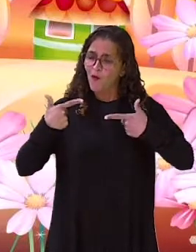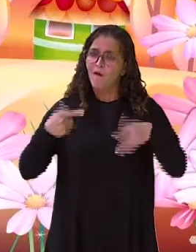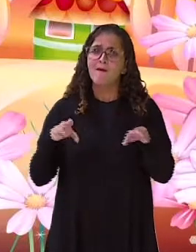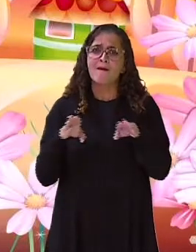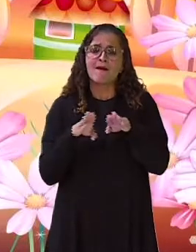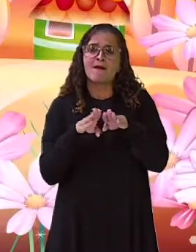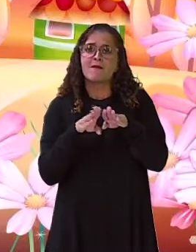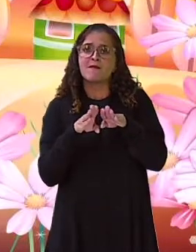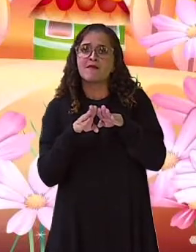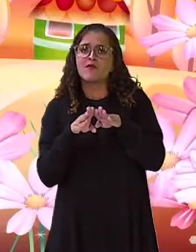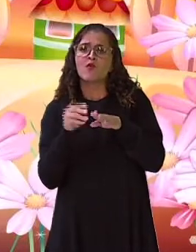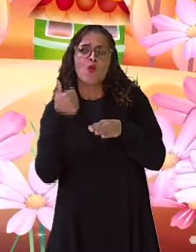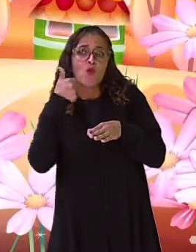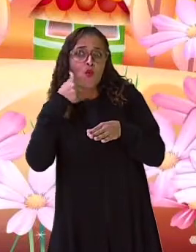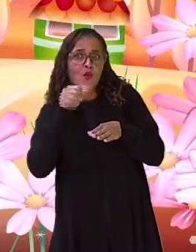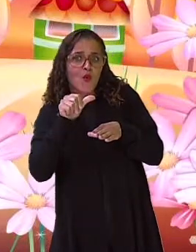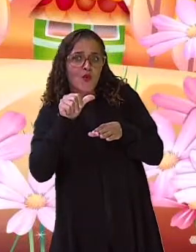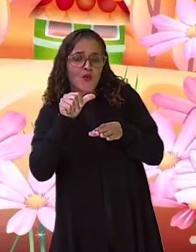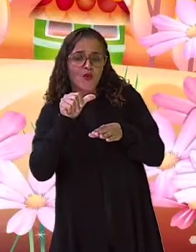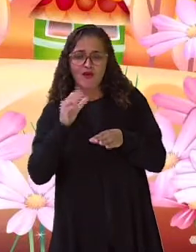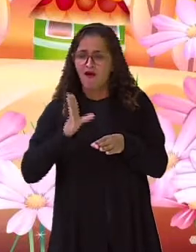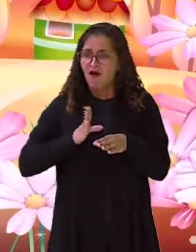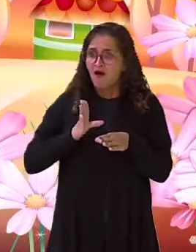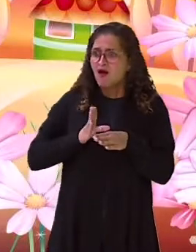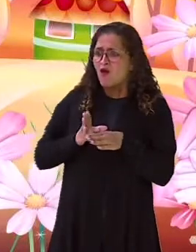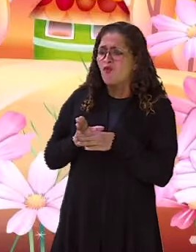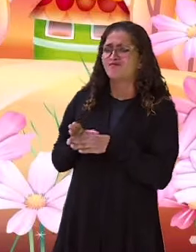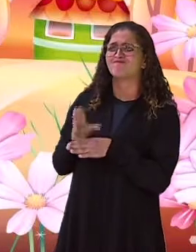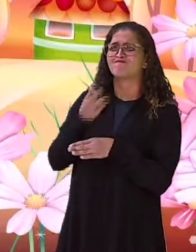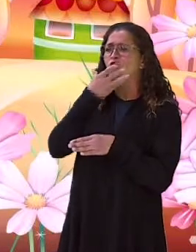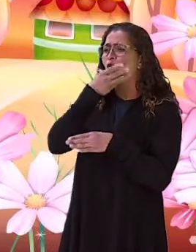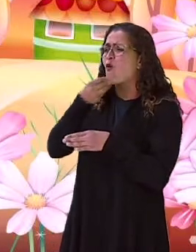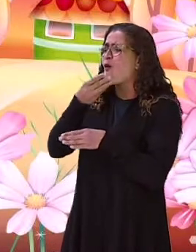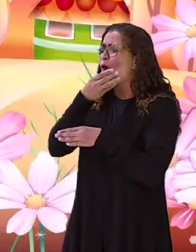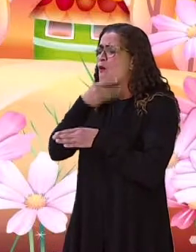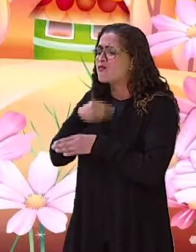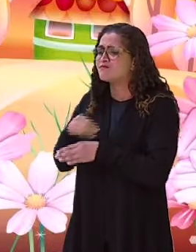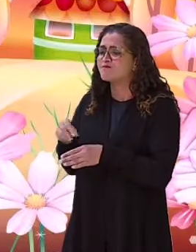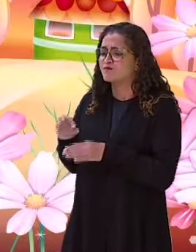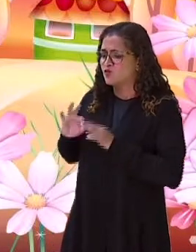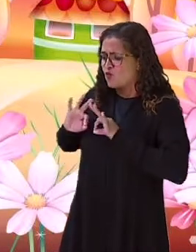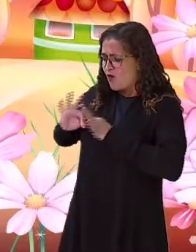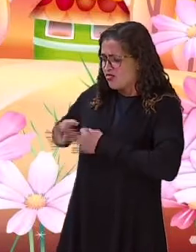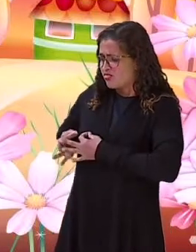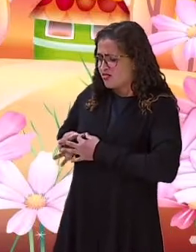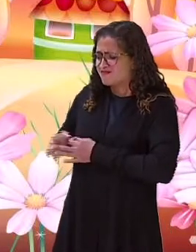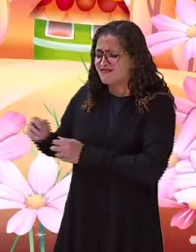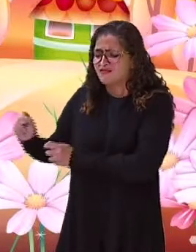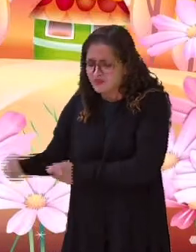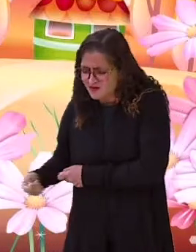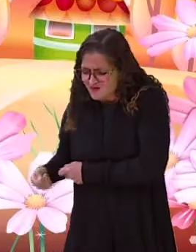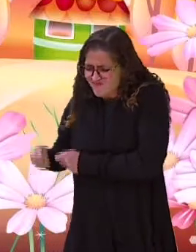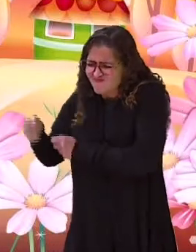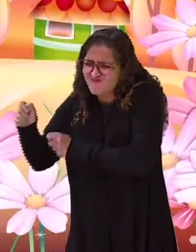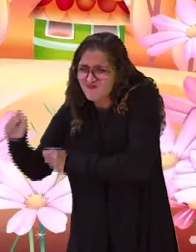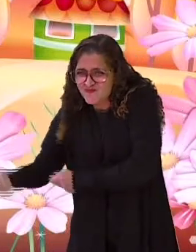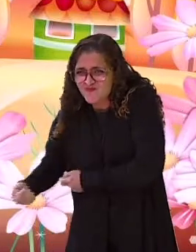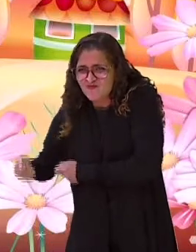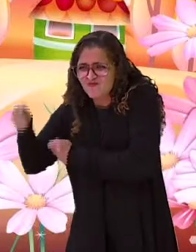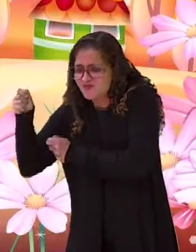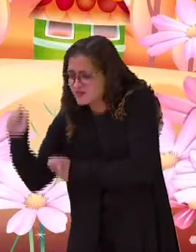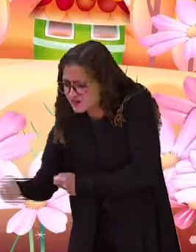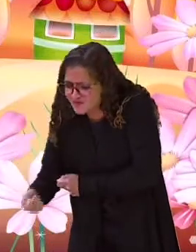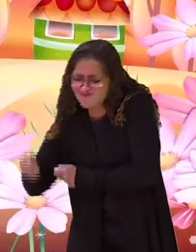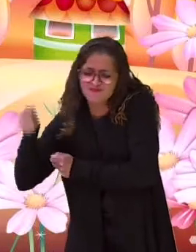muito pobre vivia trabalhando duro na terra, cortando árvores para fazer lenha, capinando